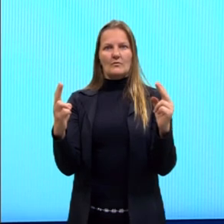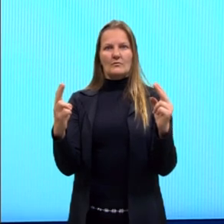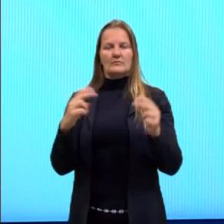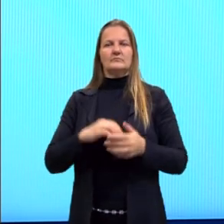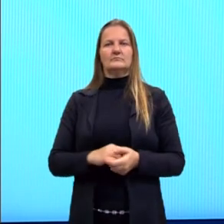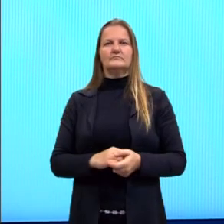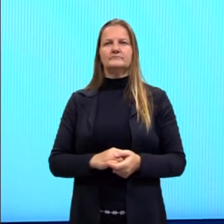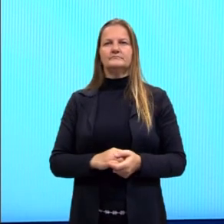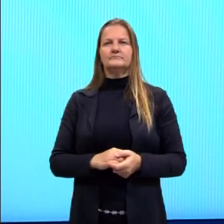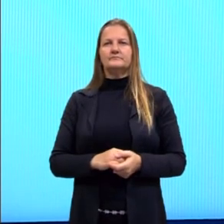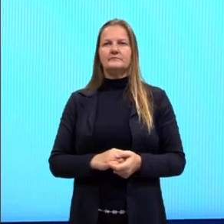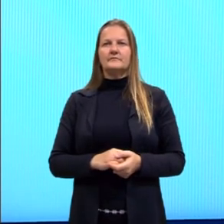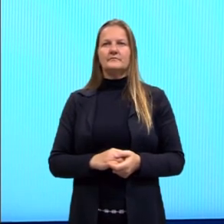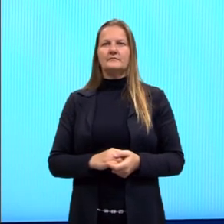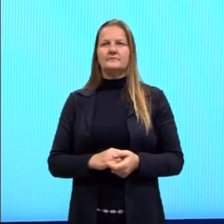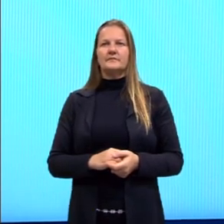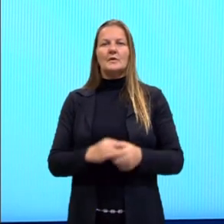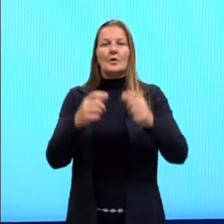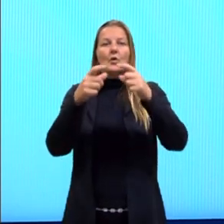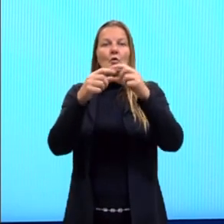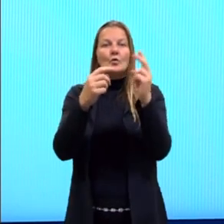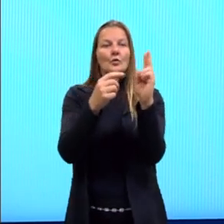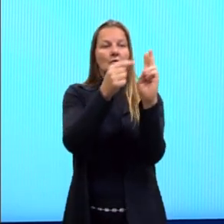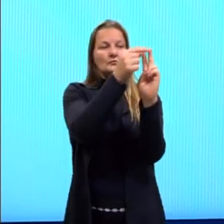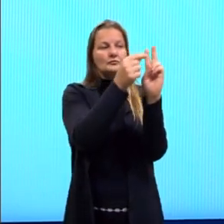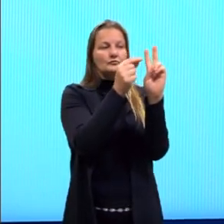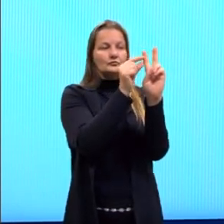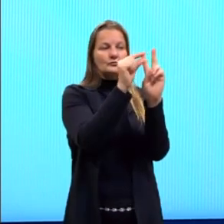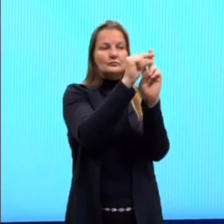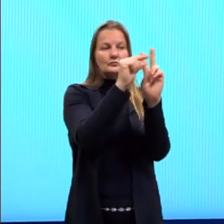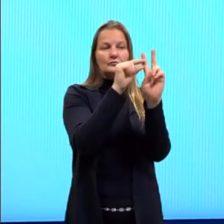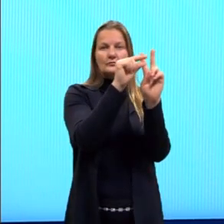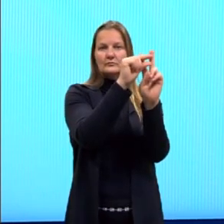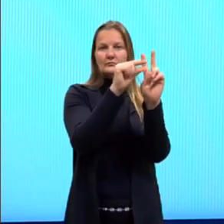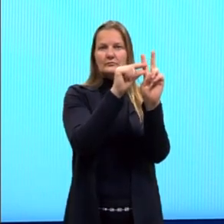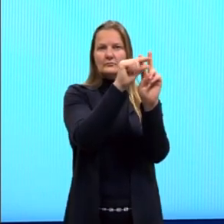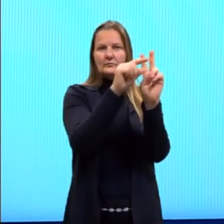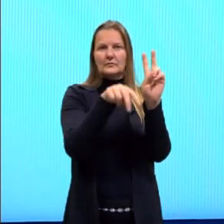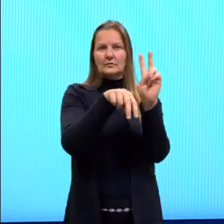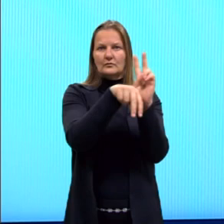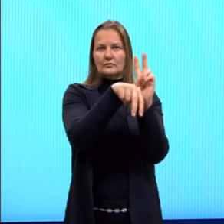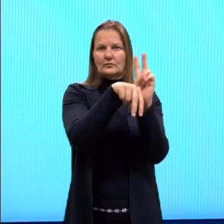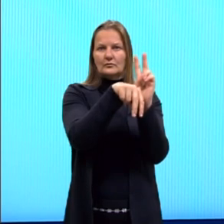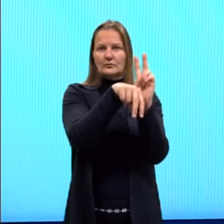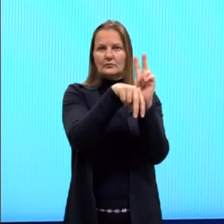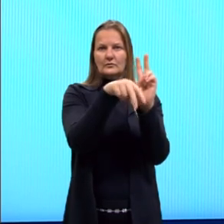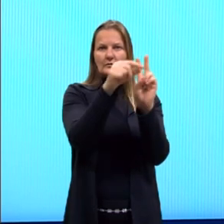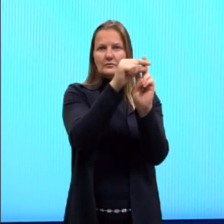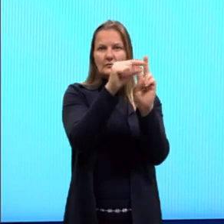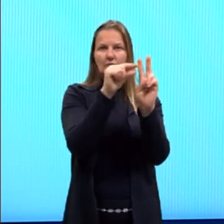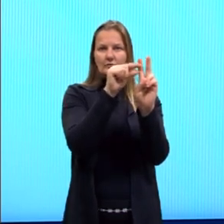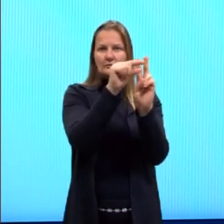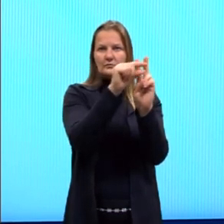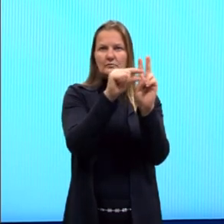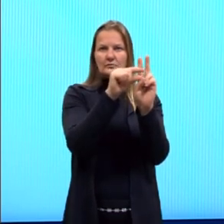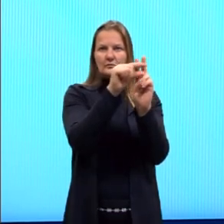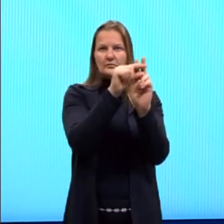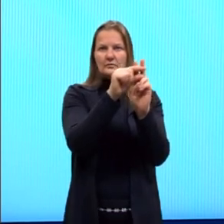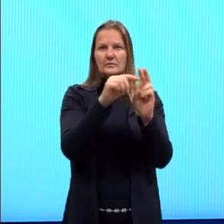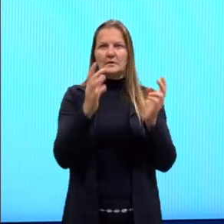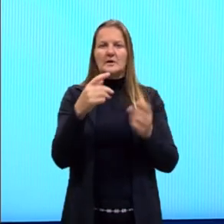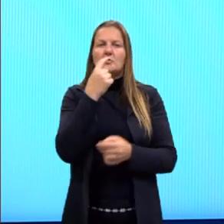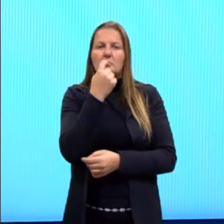Então, aqui, eles ocupam o mesmo lugar. Aqui, ele é representado pela cor